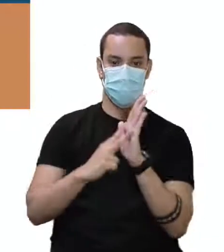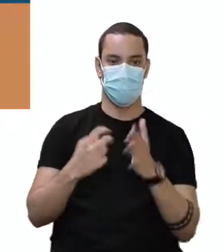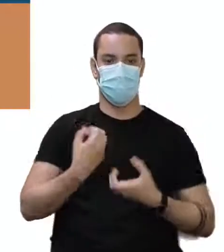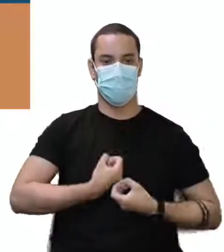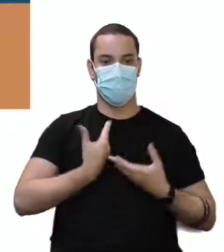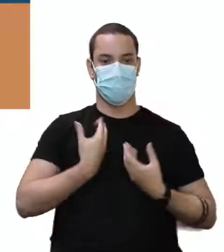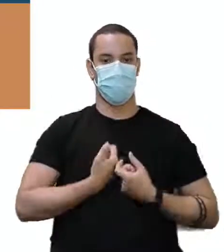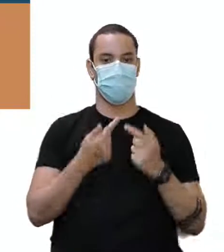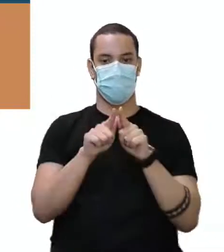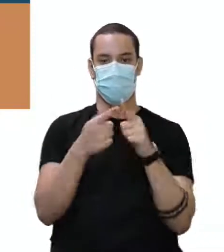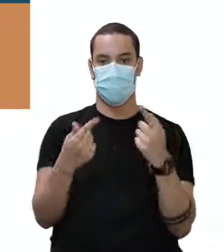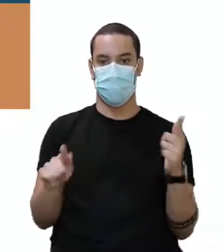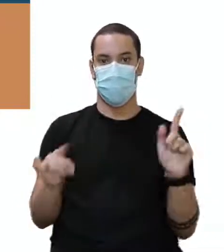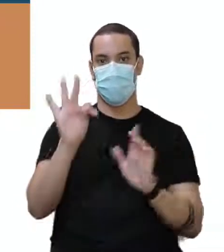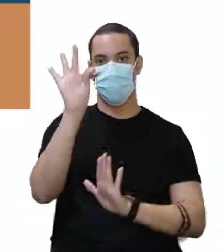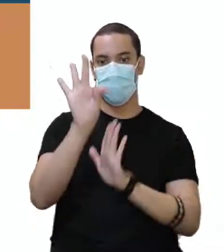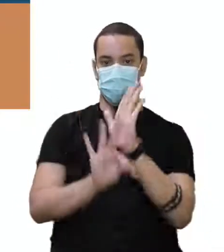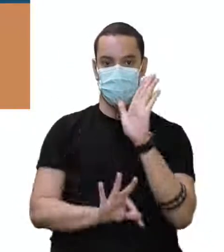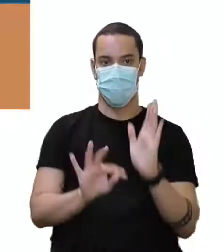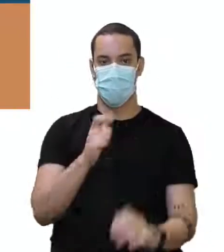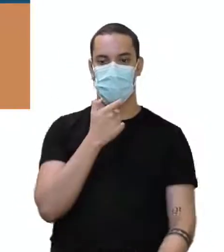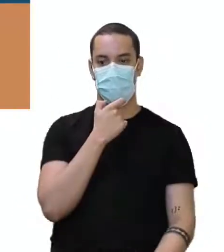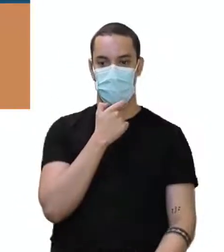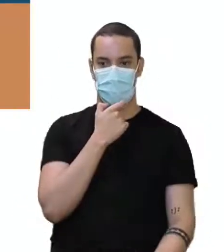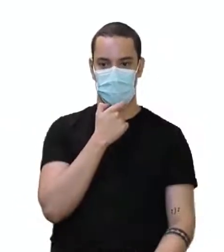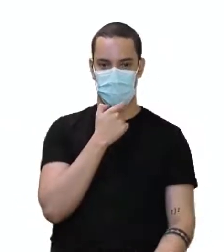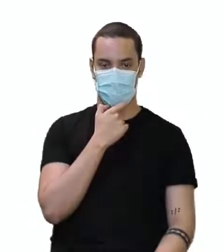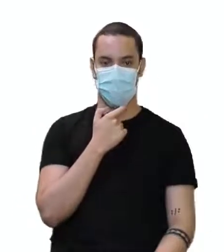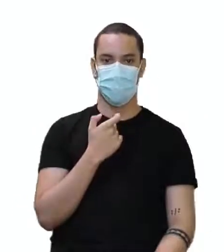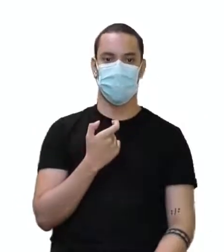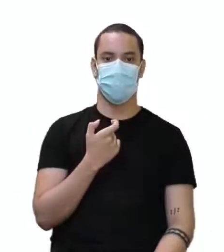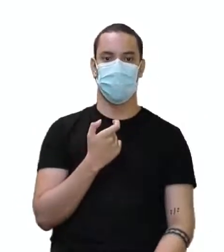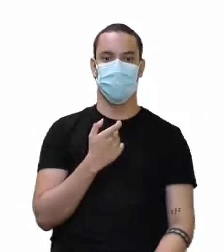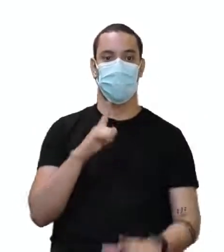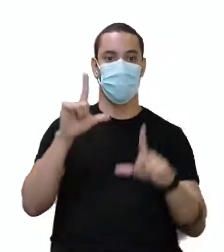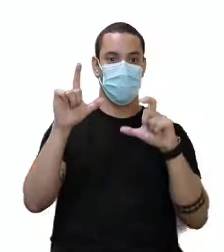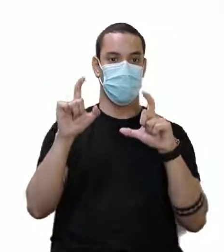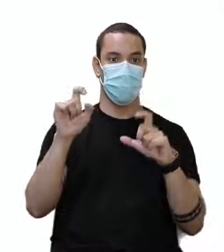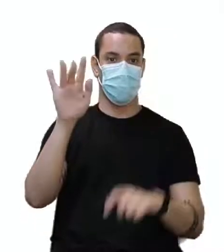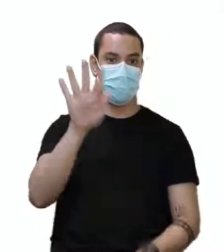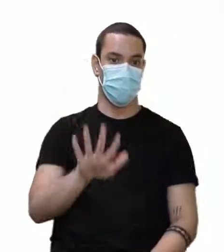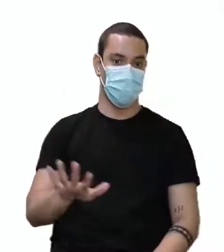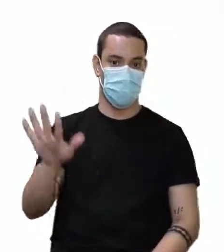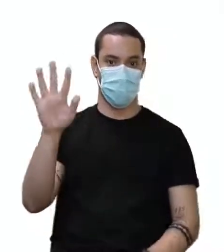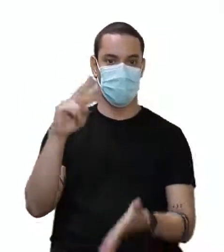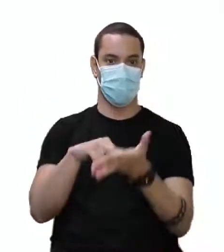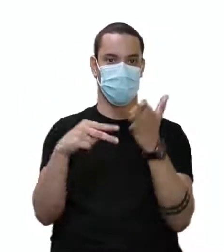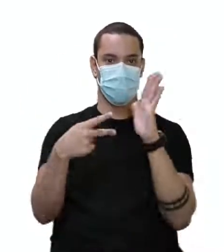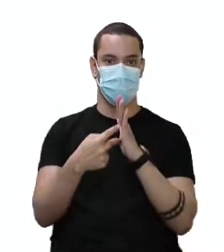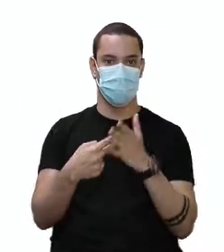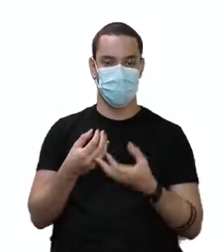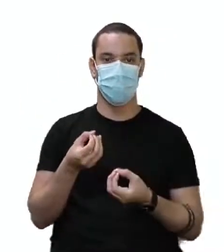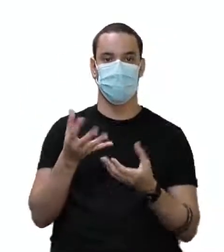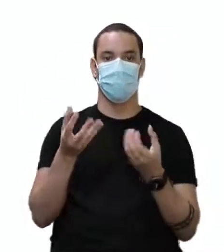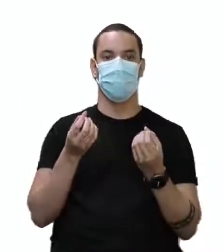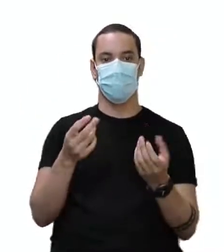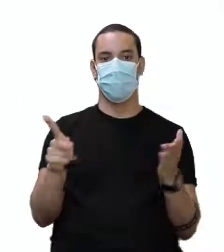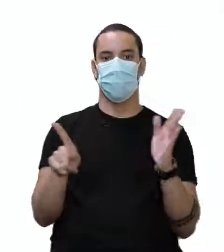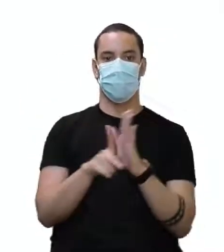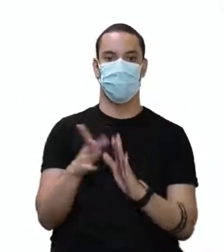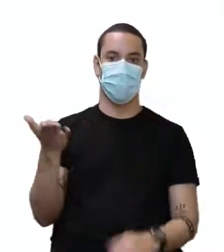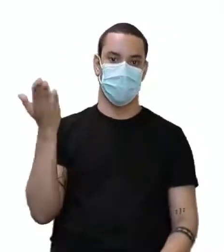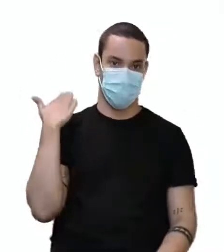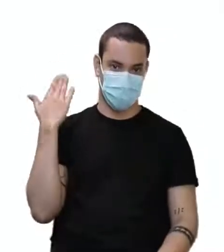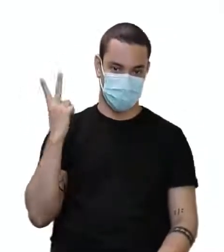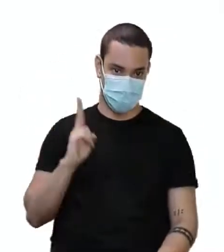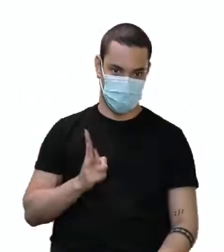gramaticais de um texto em English. E aí, uma foto geralzona do que é o meu past continuous, o meu passado